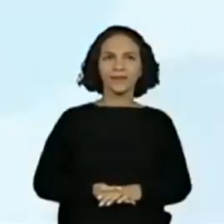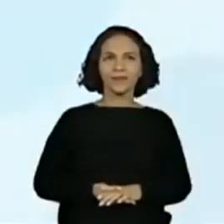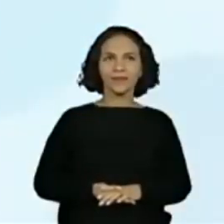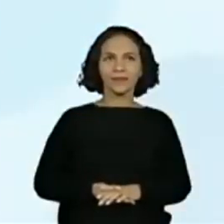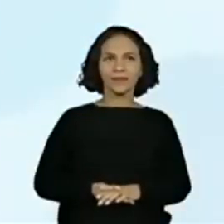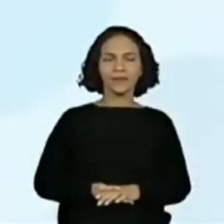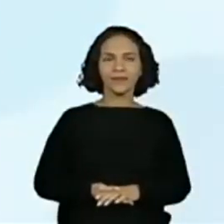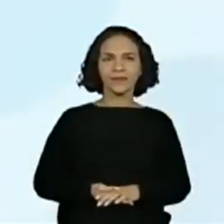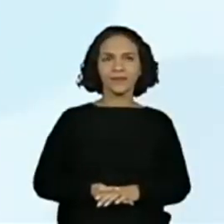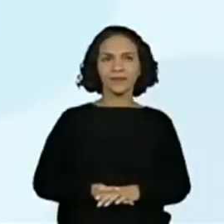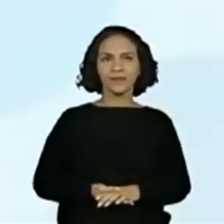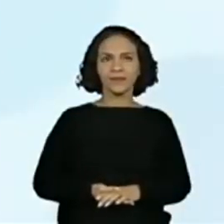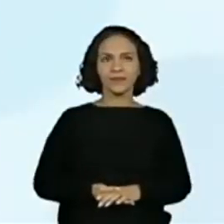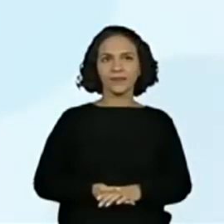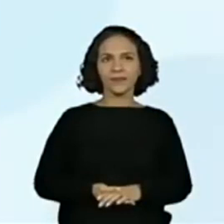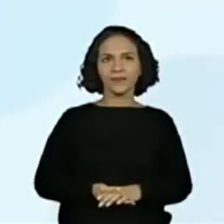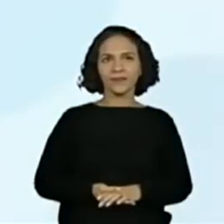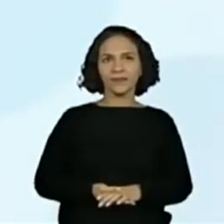Noturno planeja